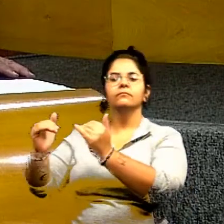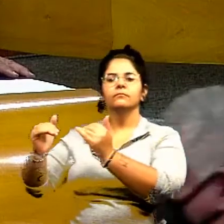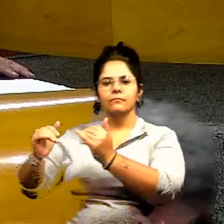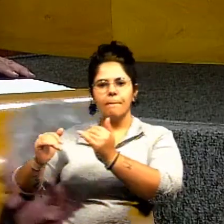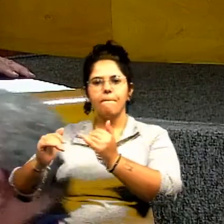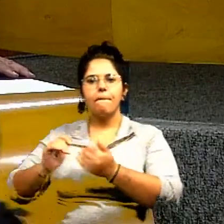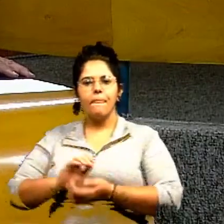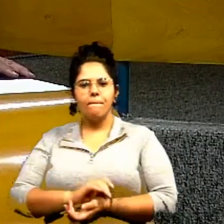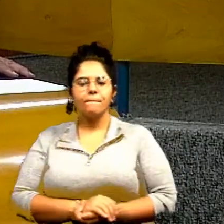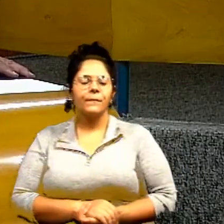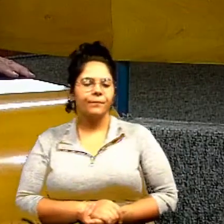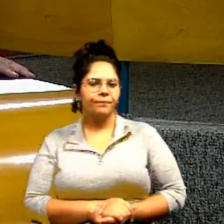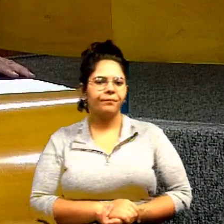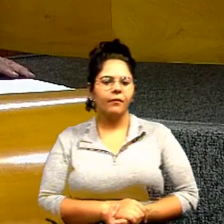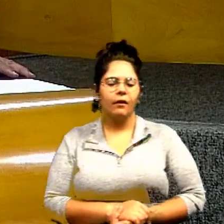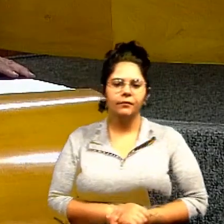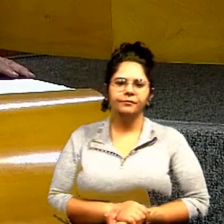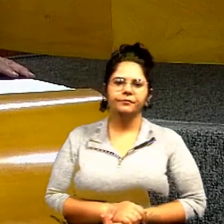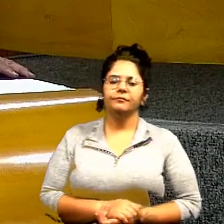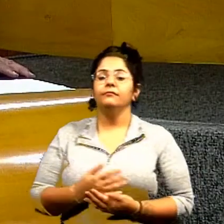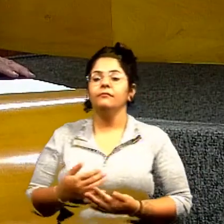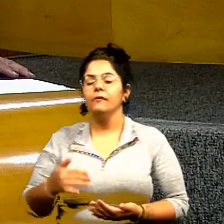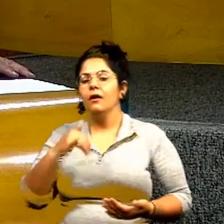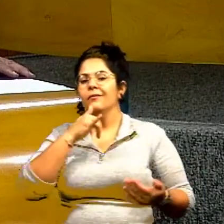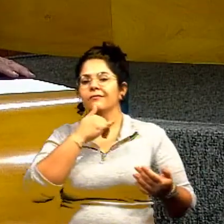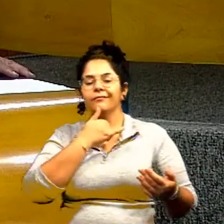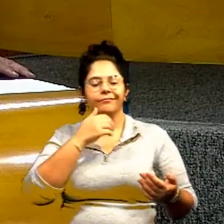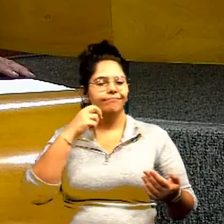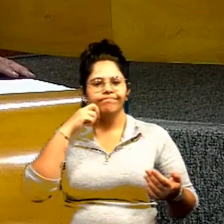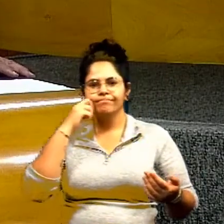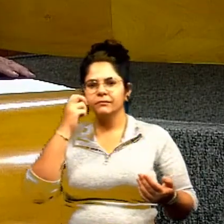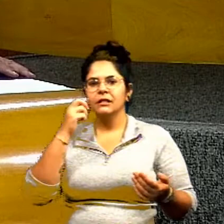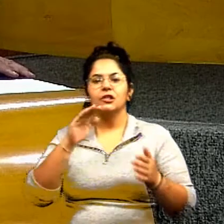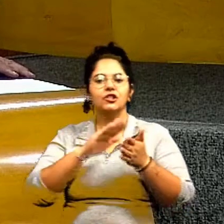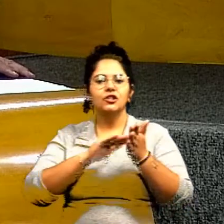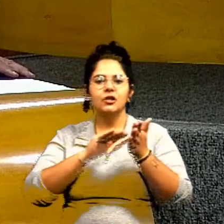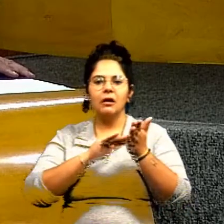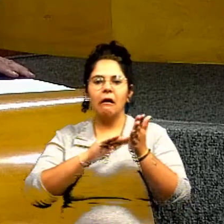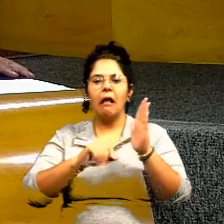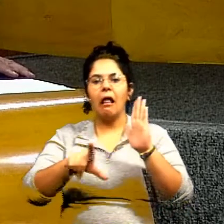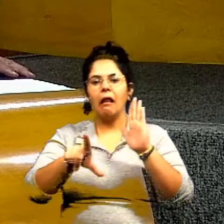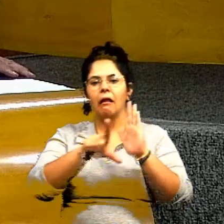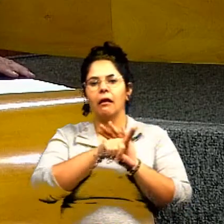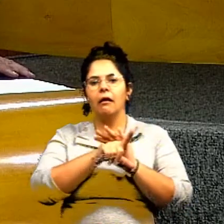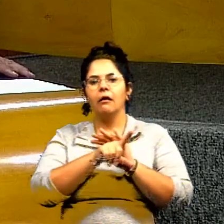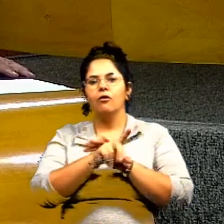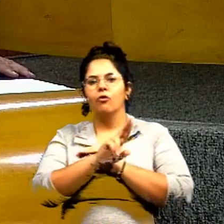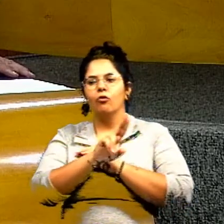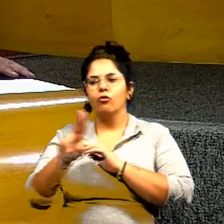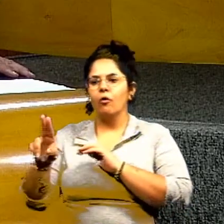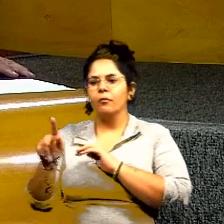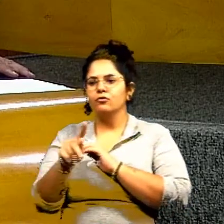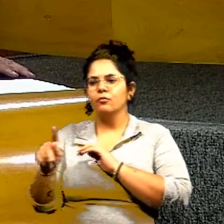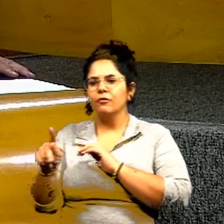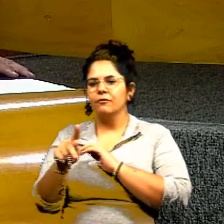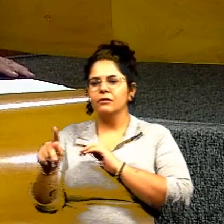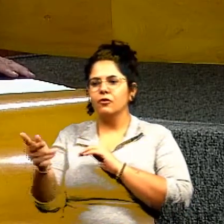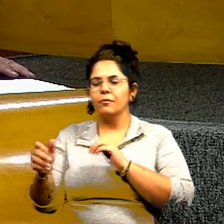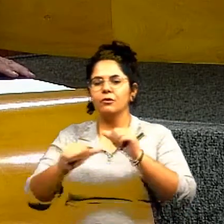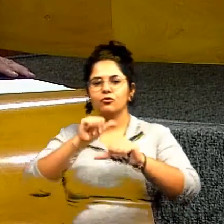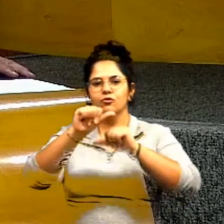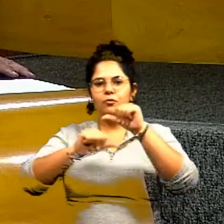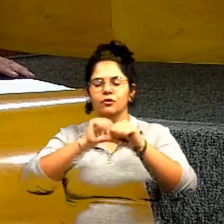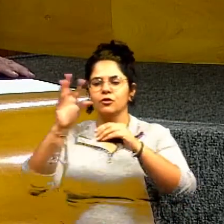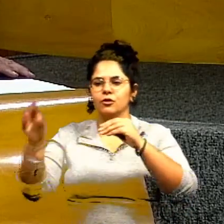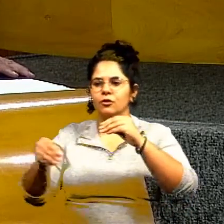realmente evitar uma vergonha lastimável revogar a lei de um nome de um professor para botar o